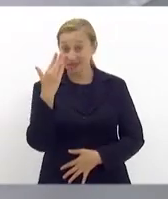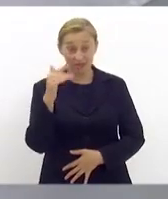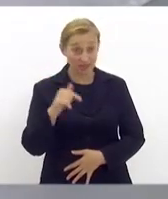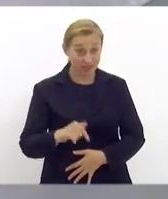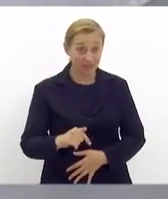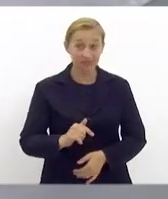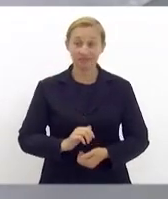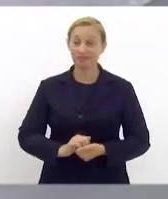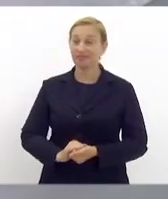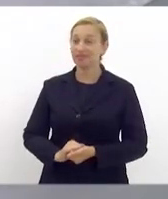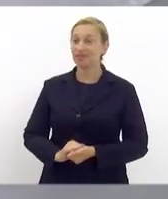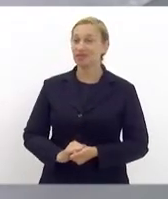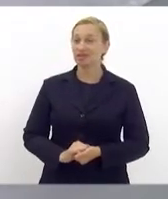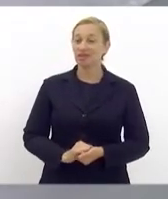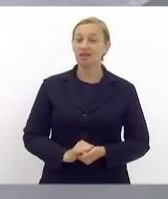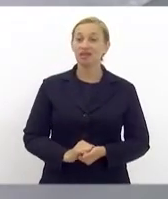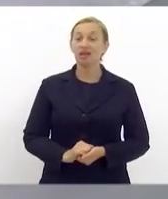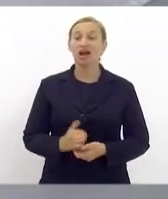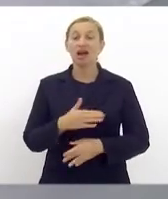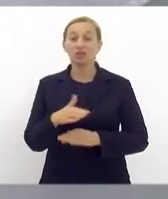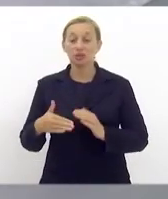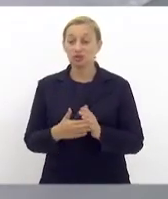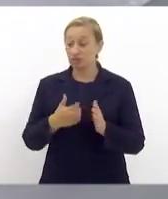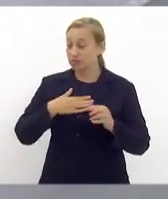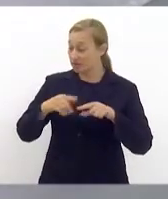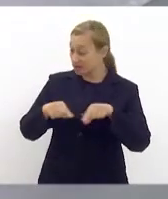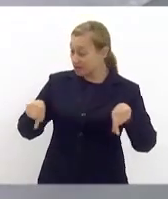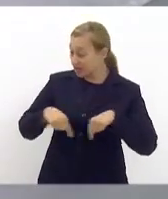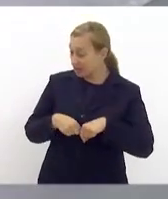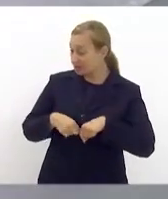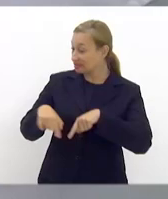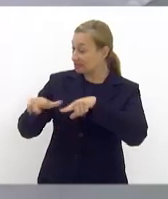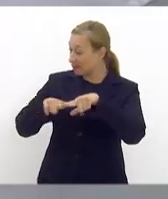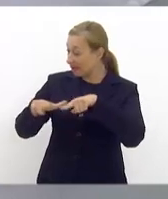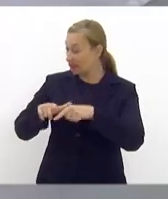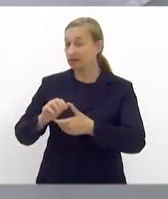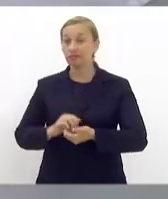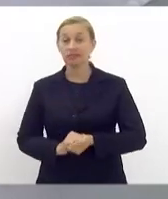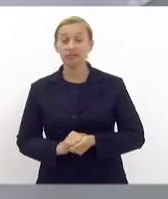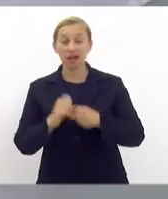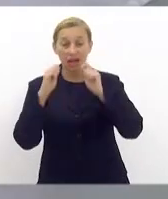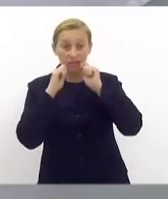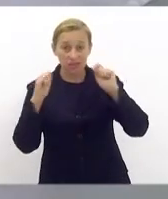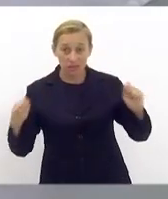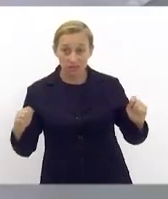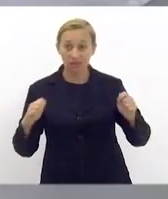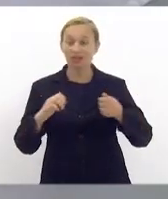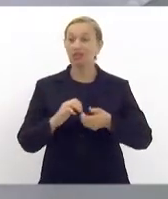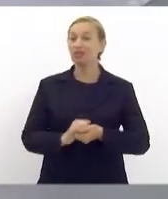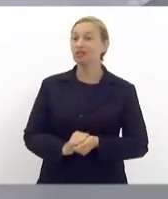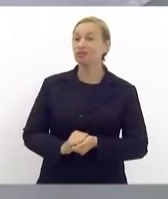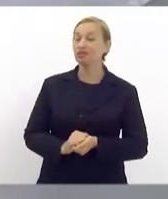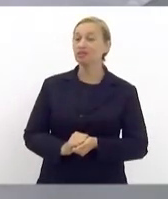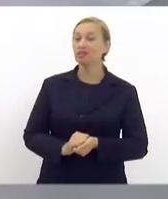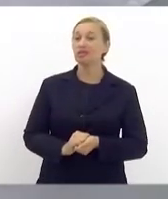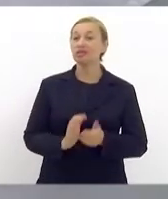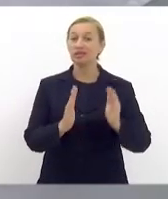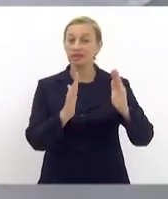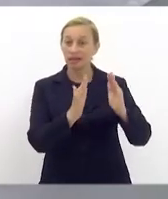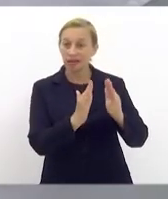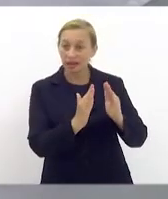ao pessoal do meu gabinete, a nossa assessoria, a assessoria do cerimonial da casa,